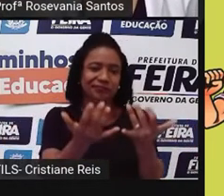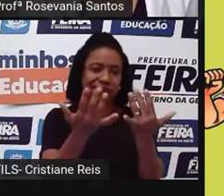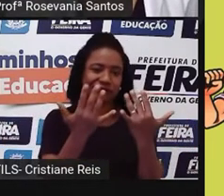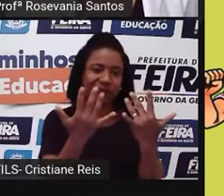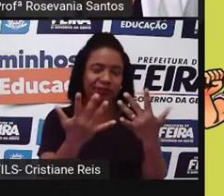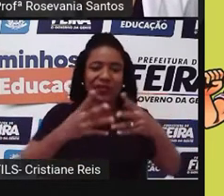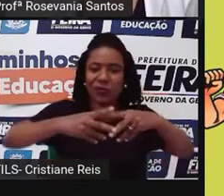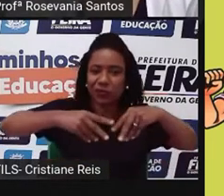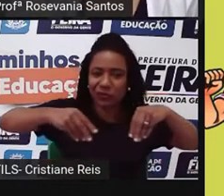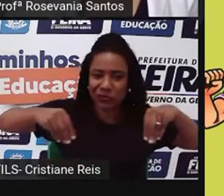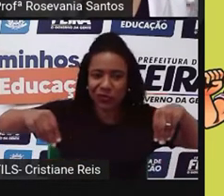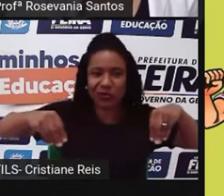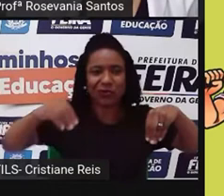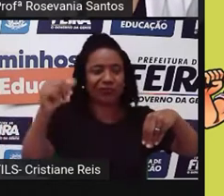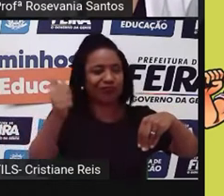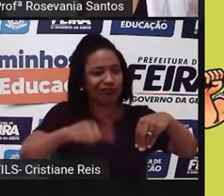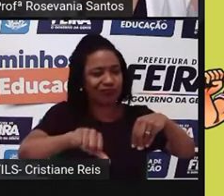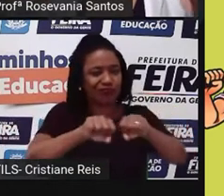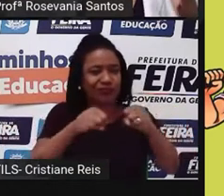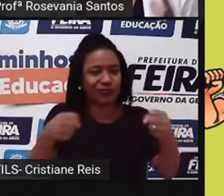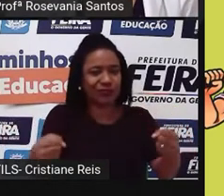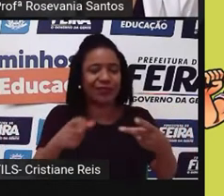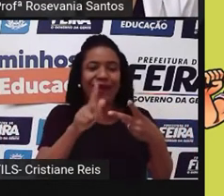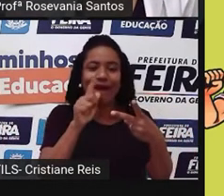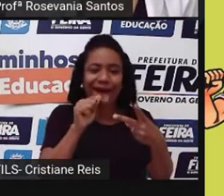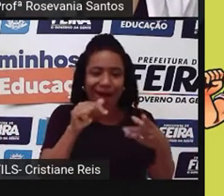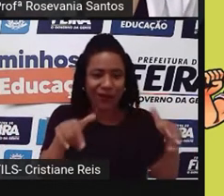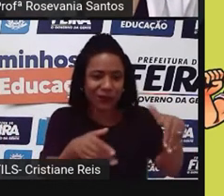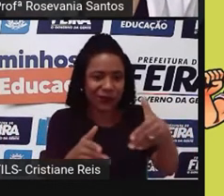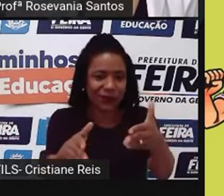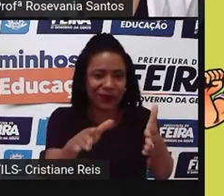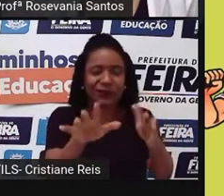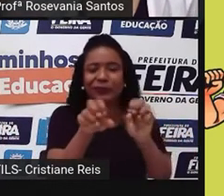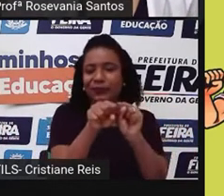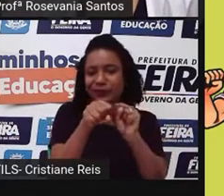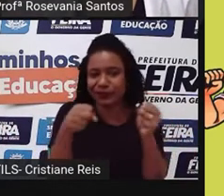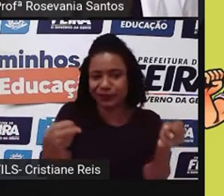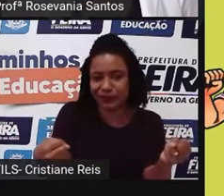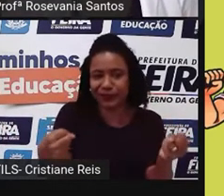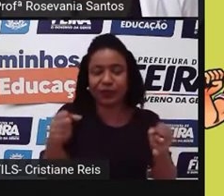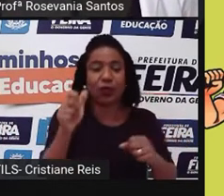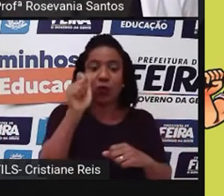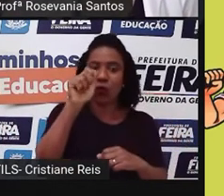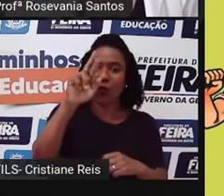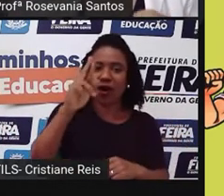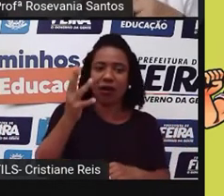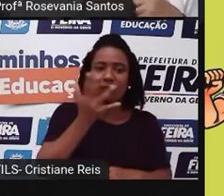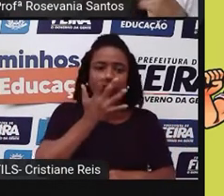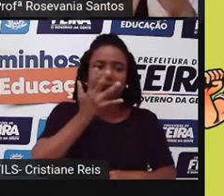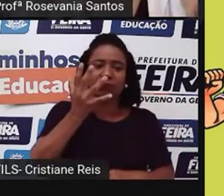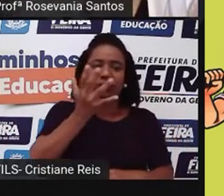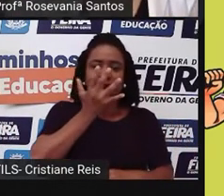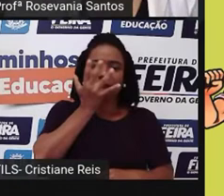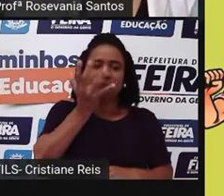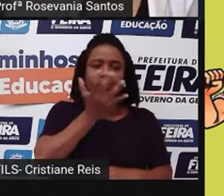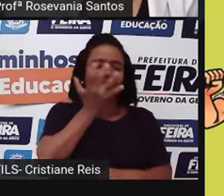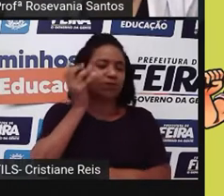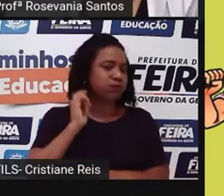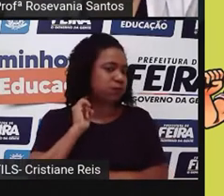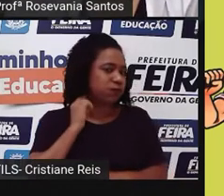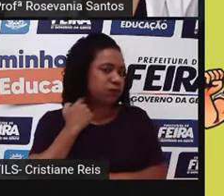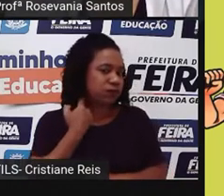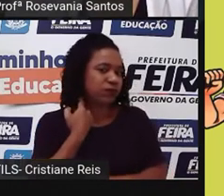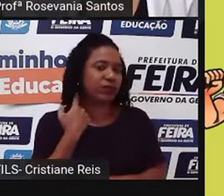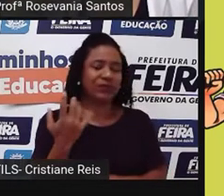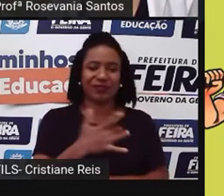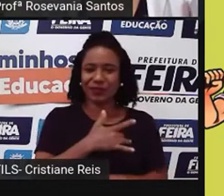prejudica o ar, prejudica também a água, prejudica a saúde das pessoas. Quando eu retiro essas árvores, eu também mudo, Eu altero o clima